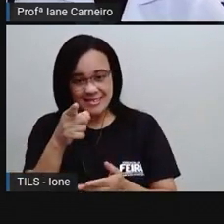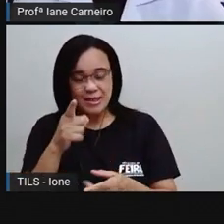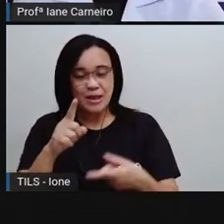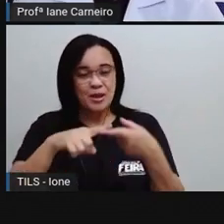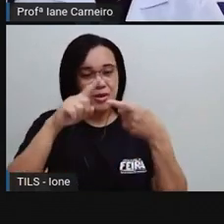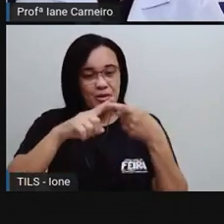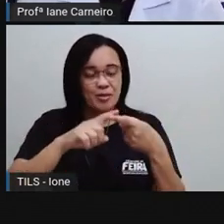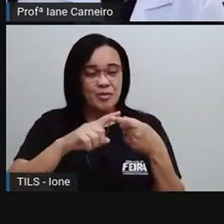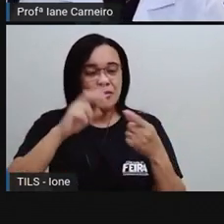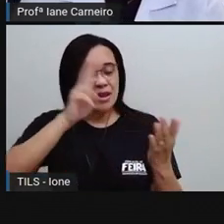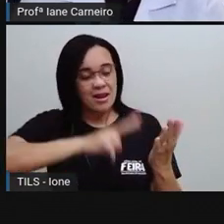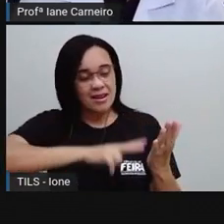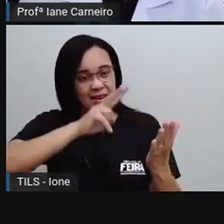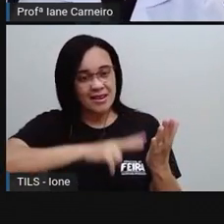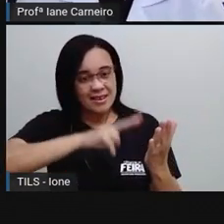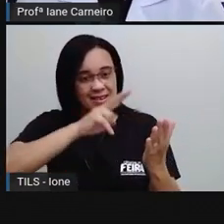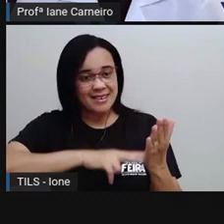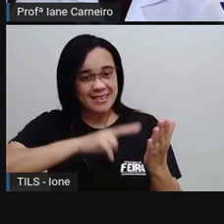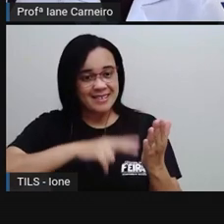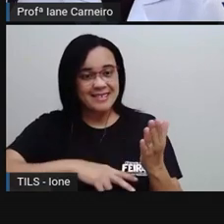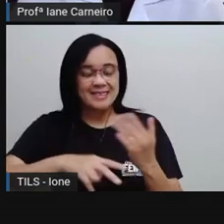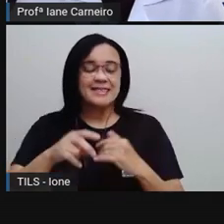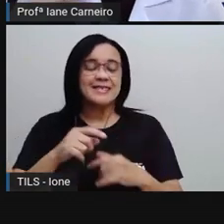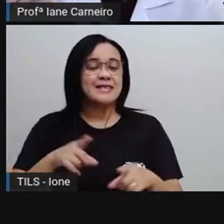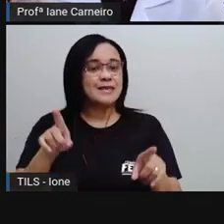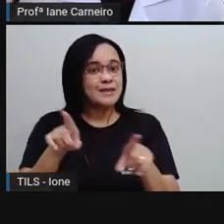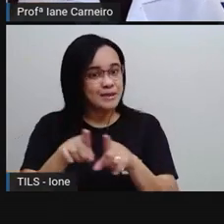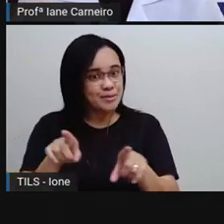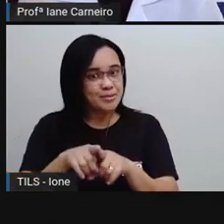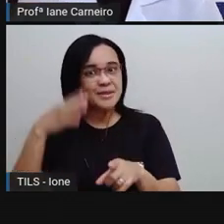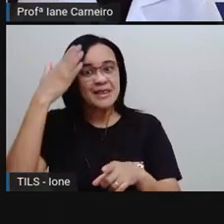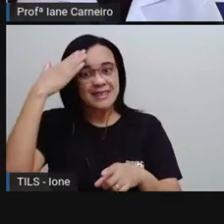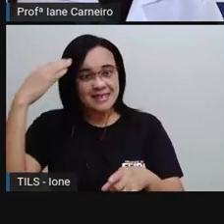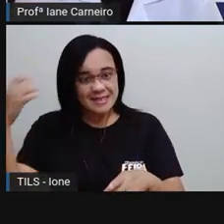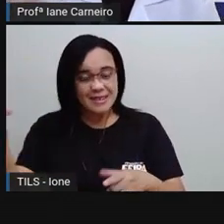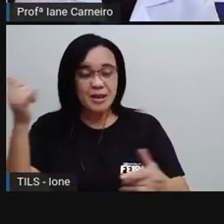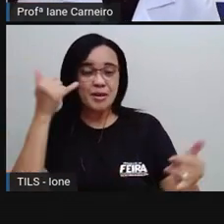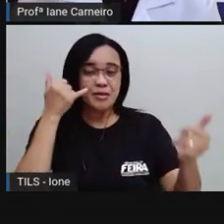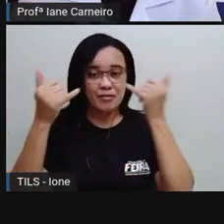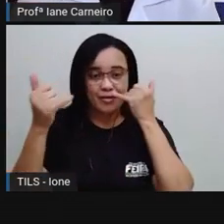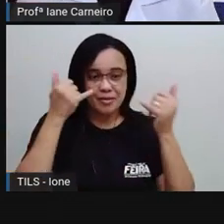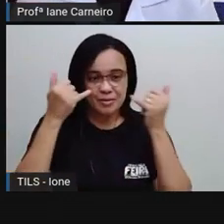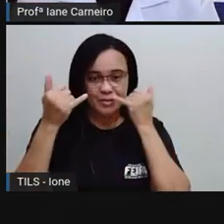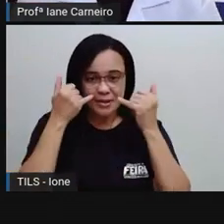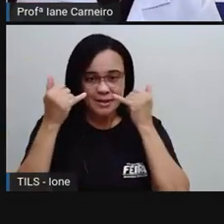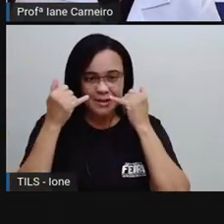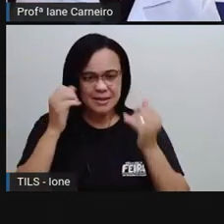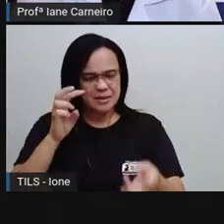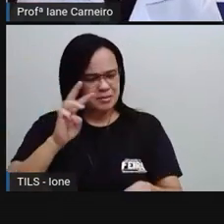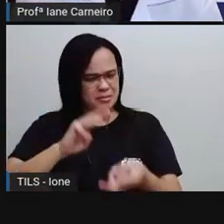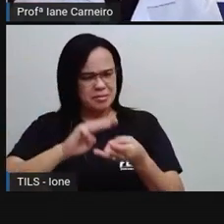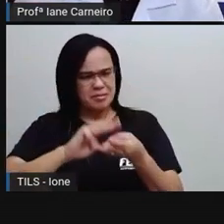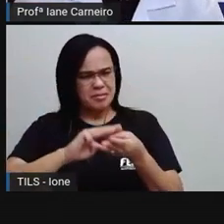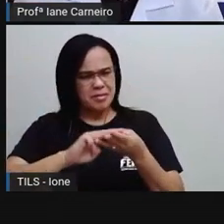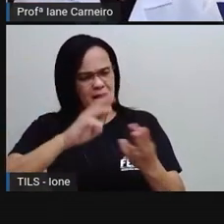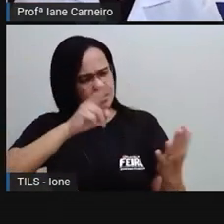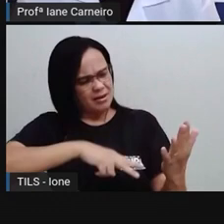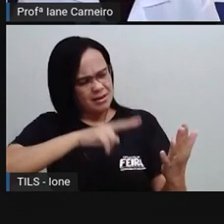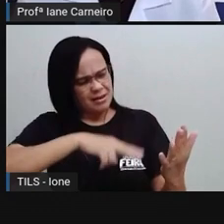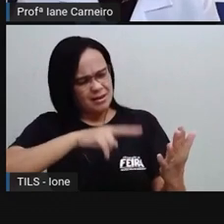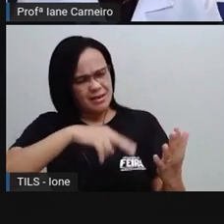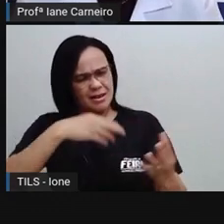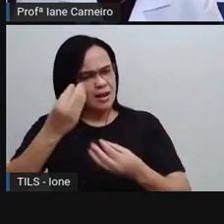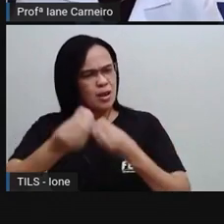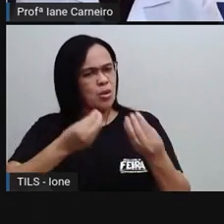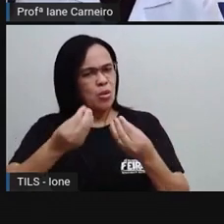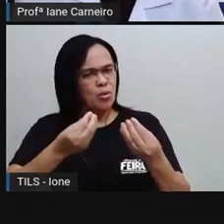informações, tá certo? Como assim, Pró? Na aula de matemática, vou ler e interpretar informações? Sim, isso faz